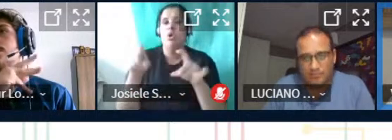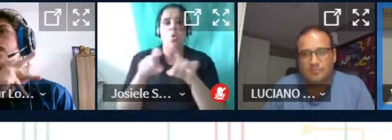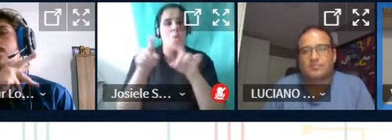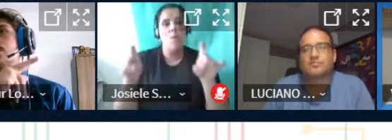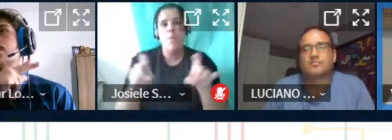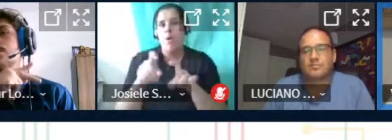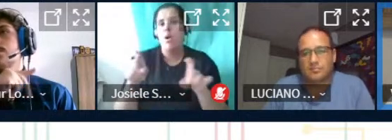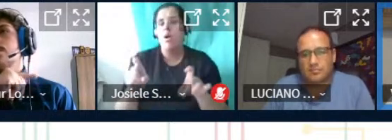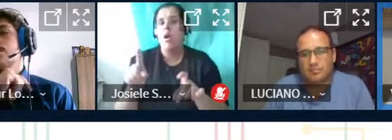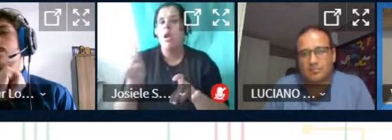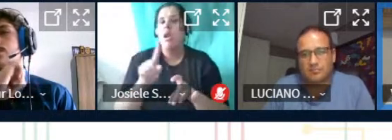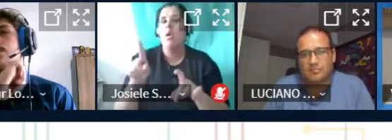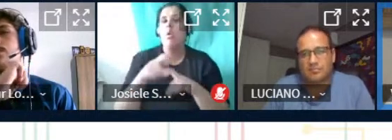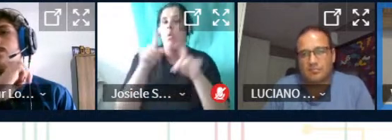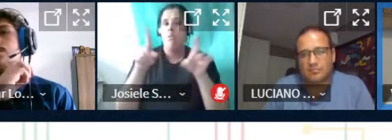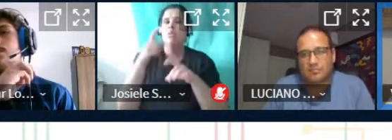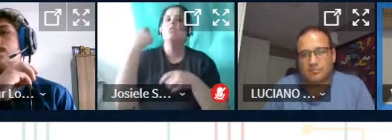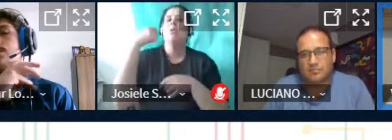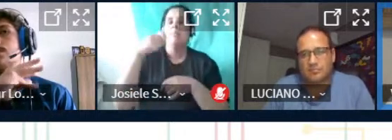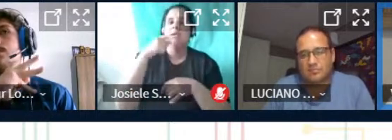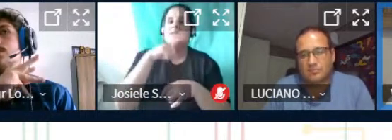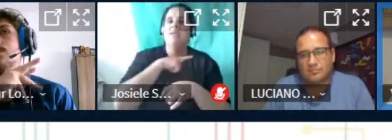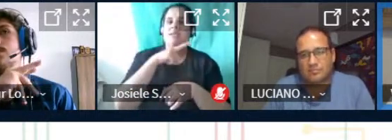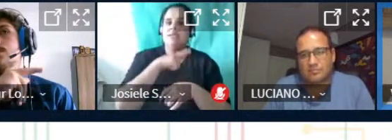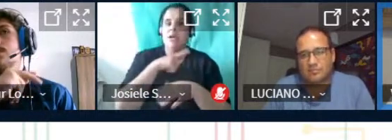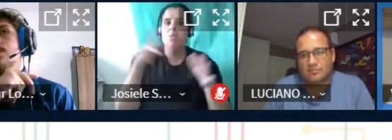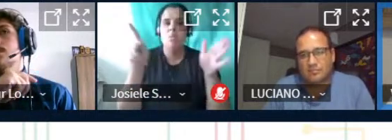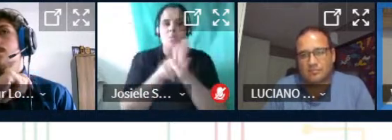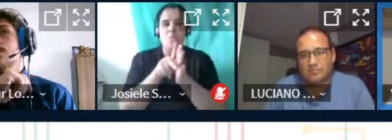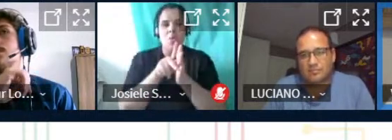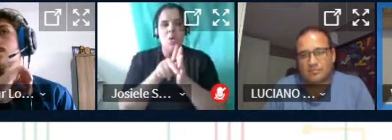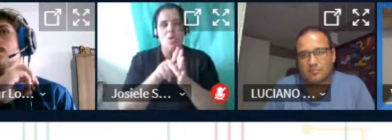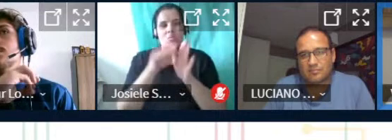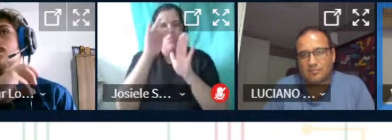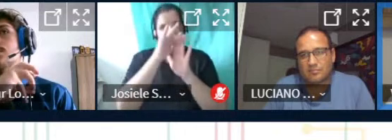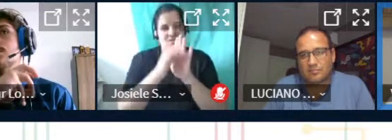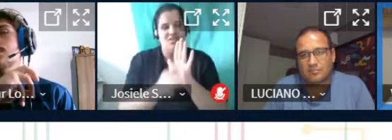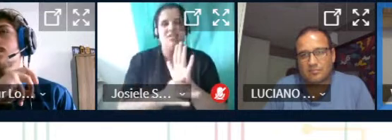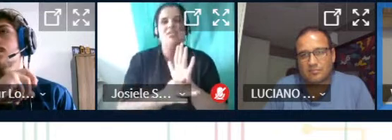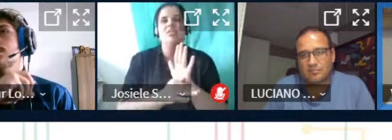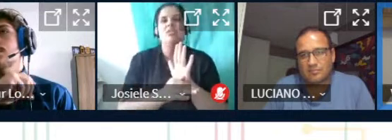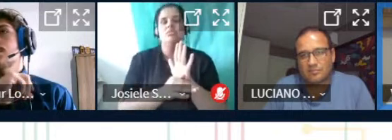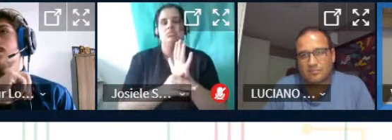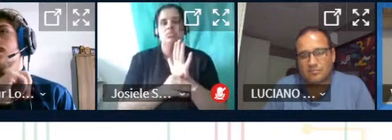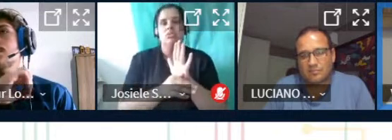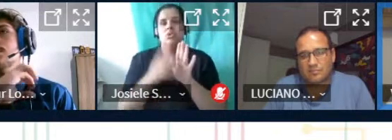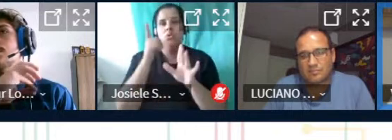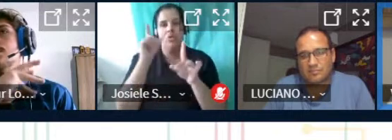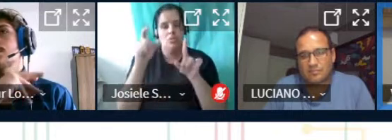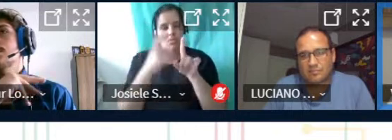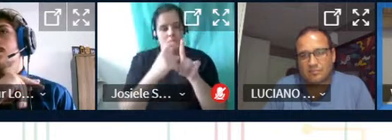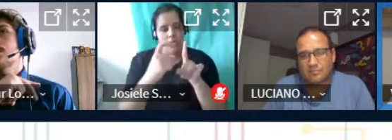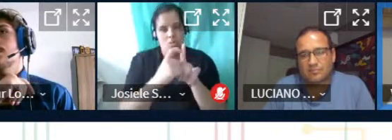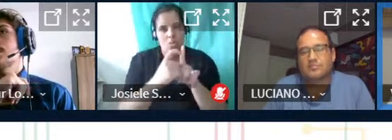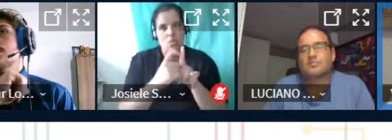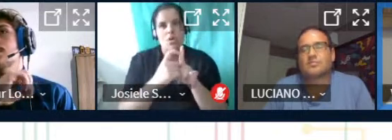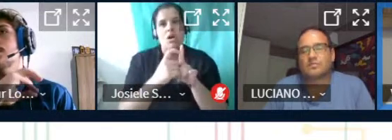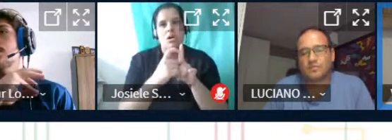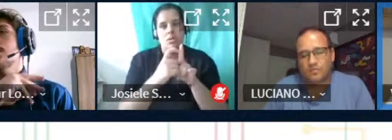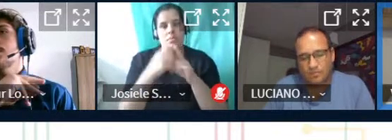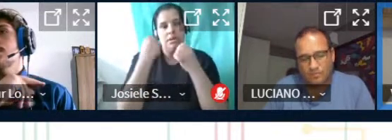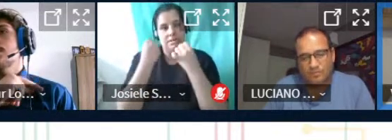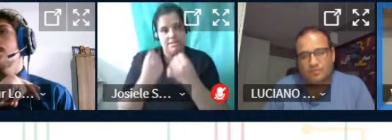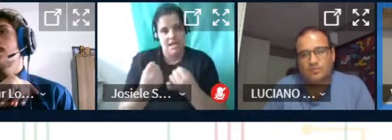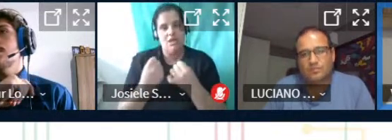pelo menos não os computadores que a gente precisa ter com a configuração que a gente precisa ter para rodar esses programas que são programas que exigem da máquina né